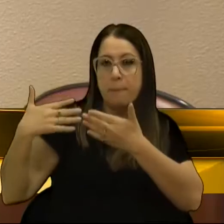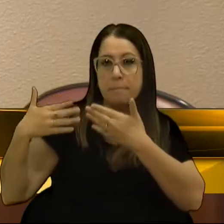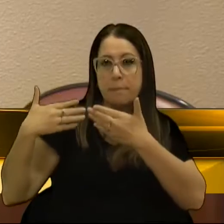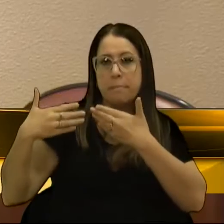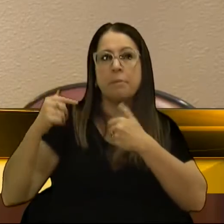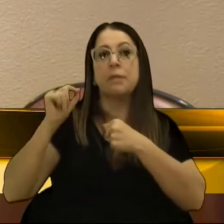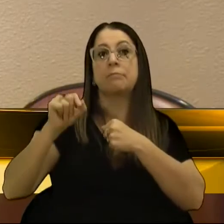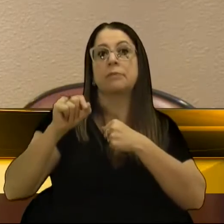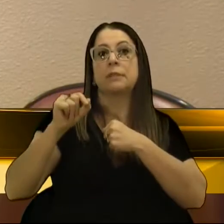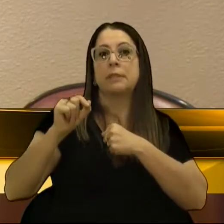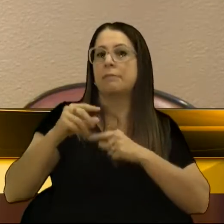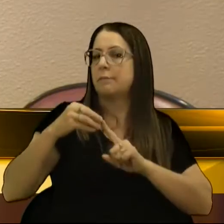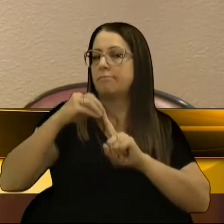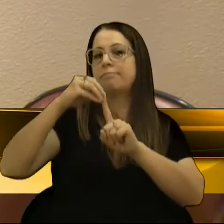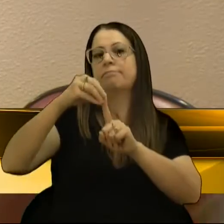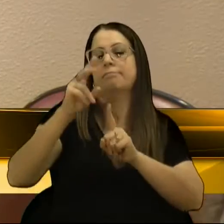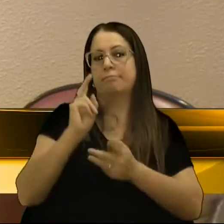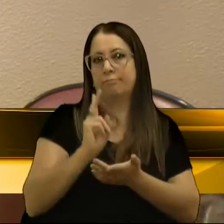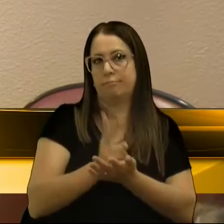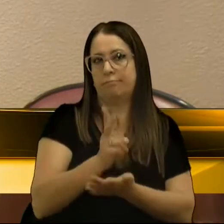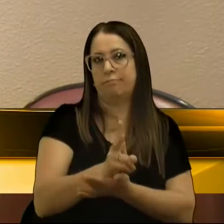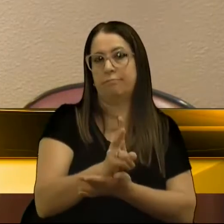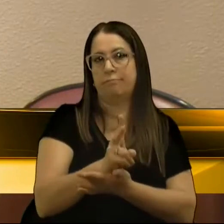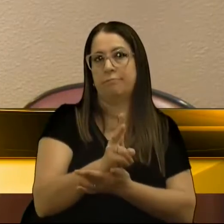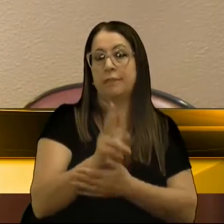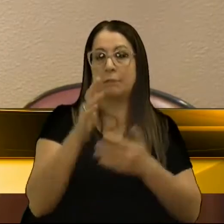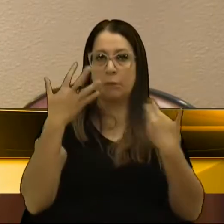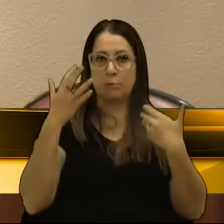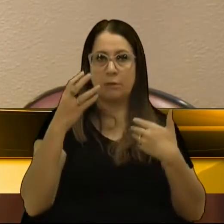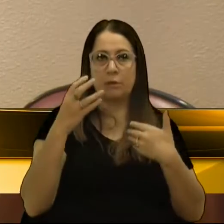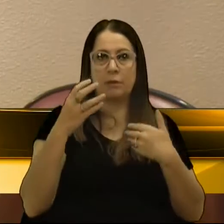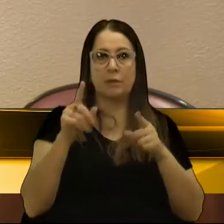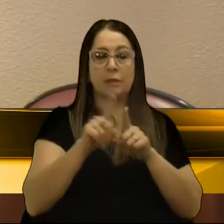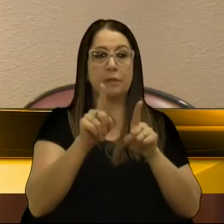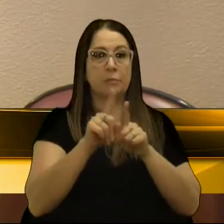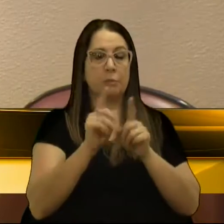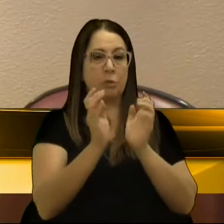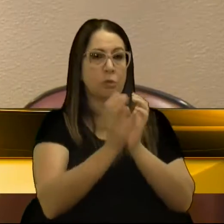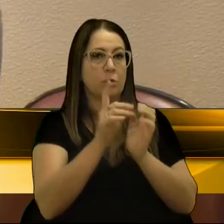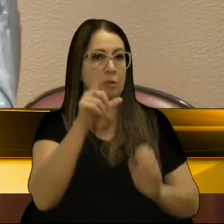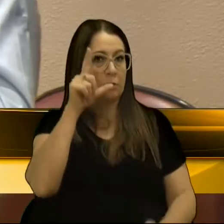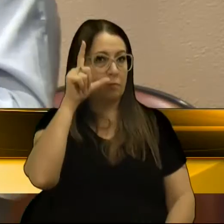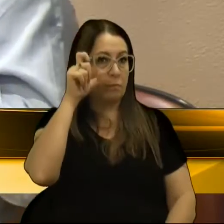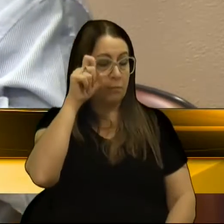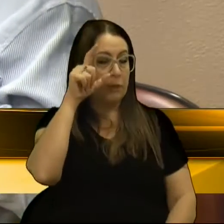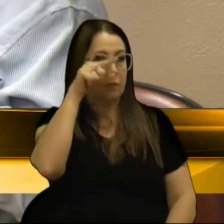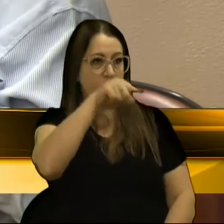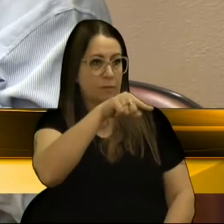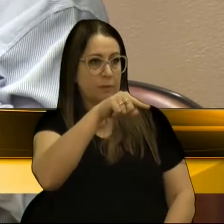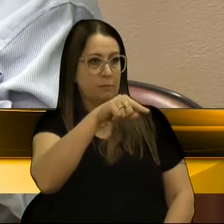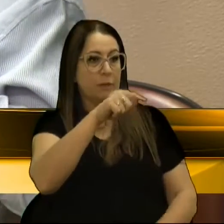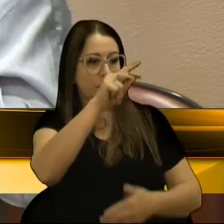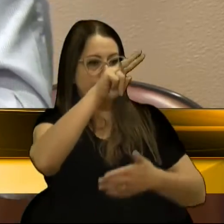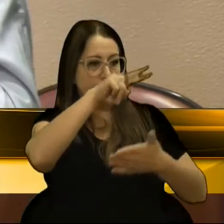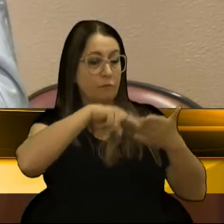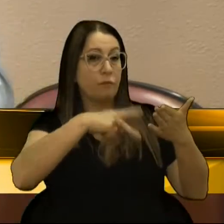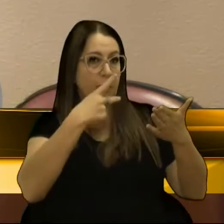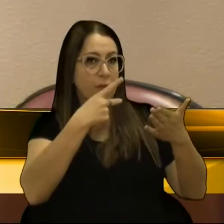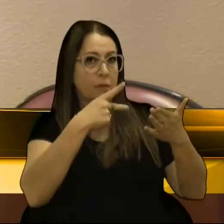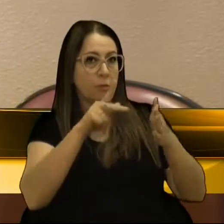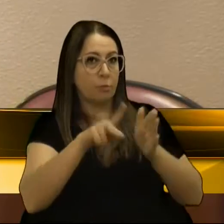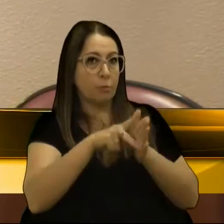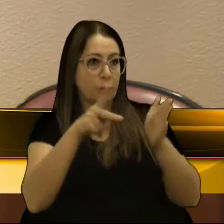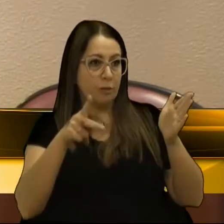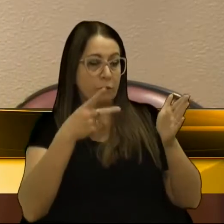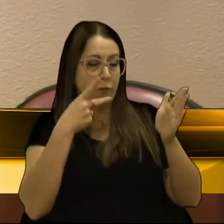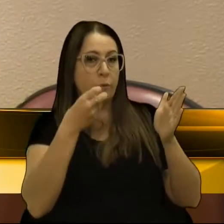prevalecer sempre. Inclusive, parabenizar o colega Scalco pela reportagem do Pioneer hoje, que